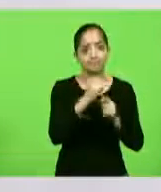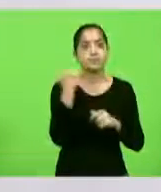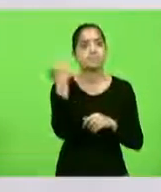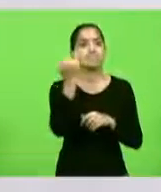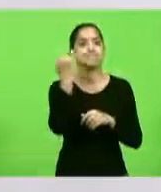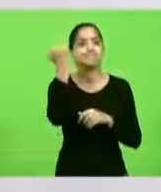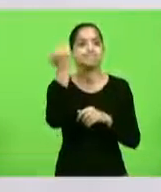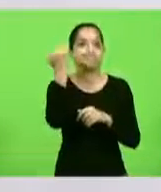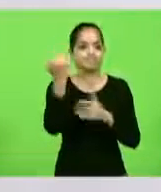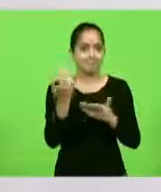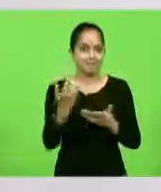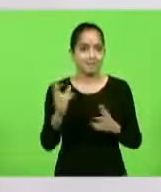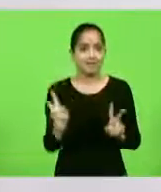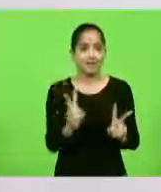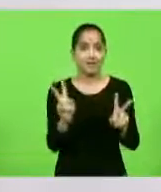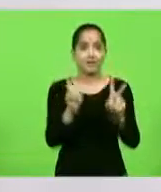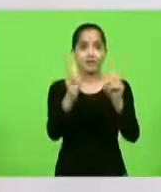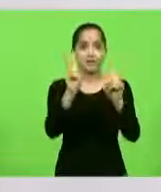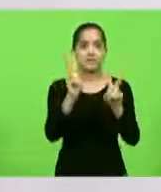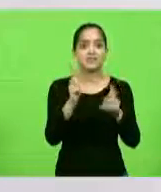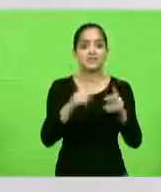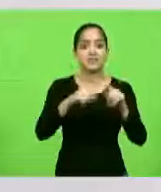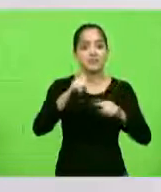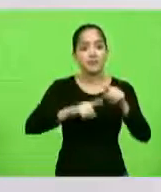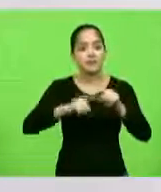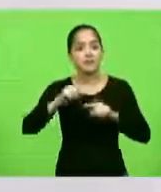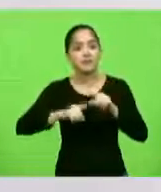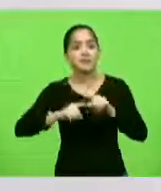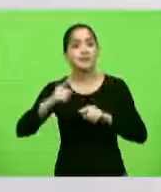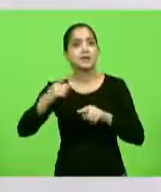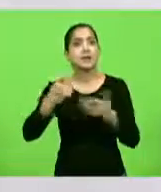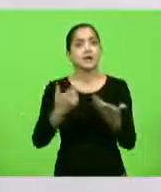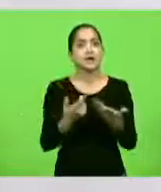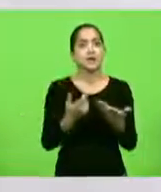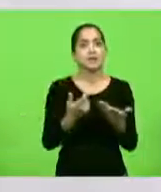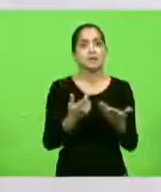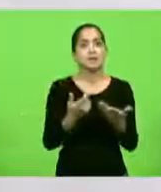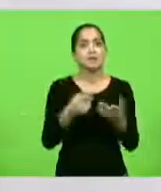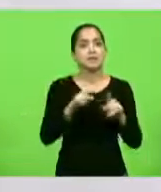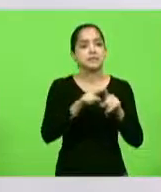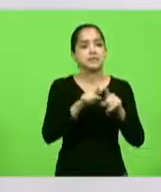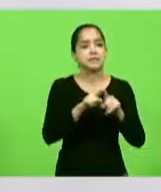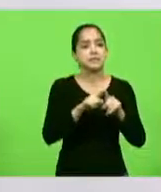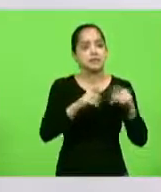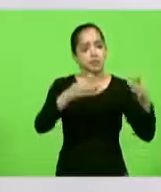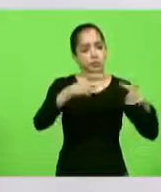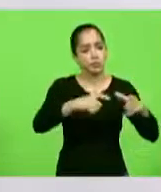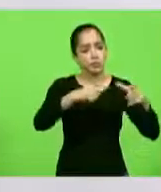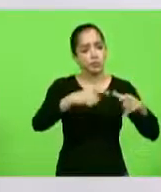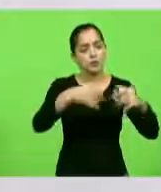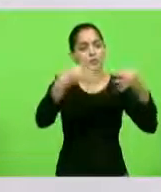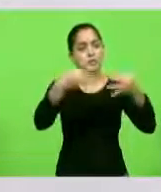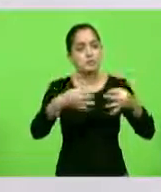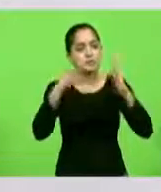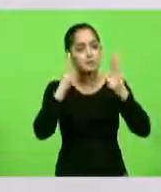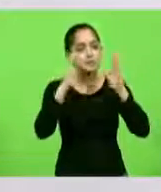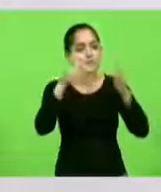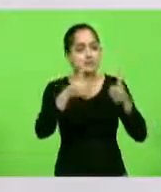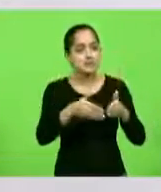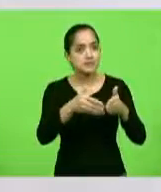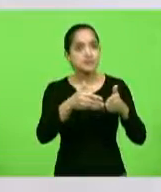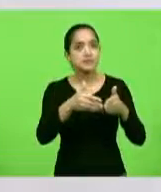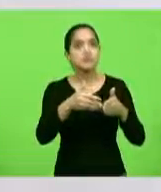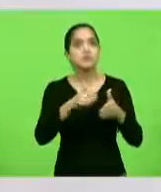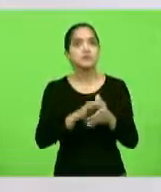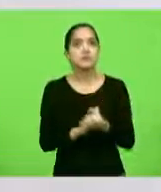Valoriza o produto do pescador, às vezes um sarilho que se faz para traque ou um galpão para beneficiar, às vezes o pescador lá na comunidade do